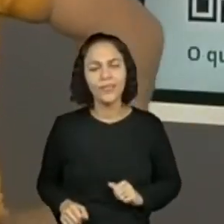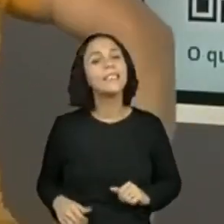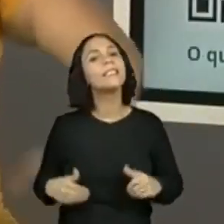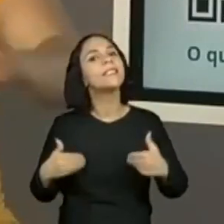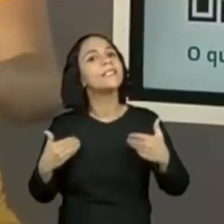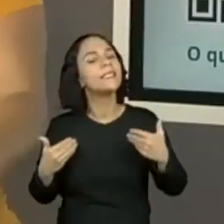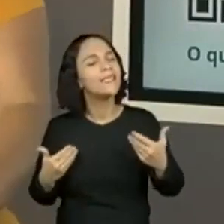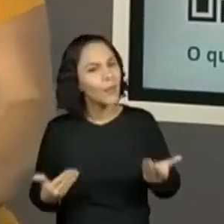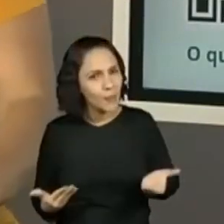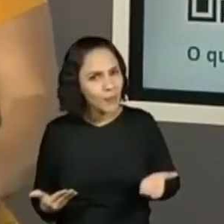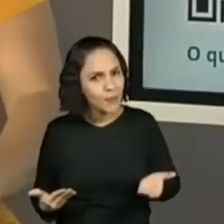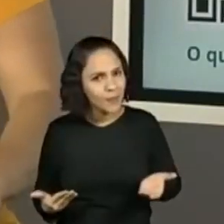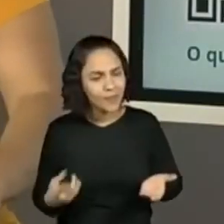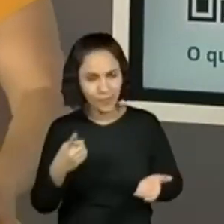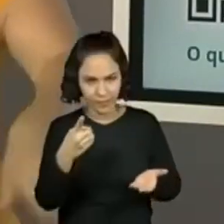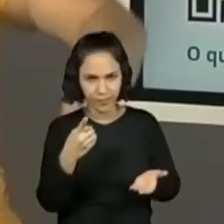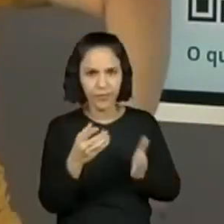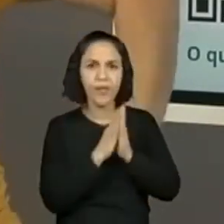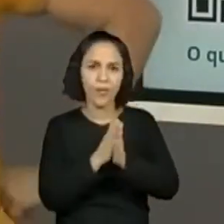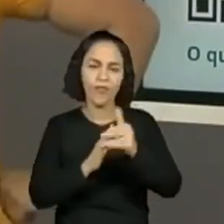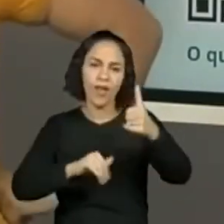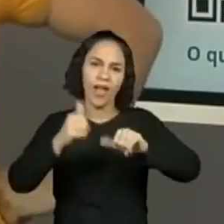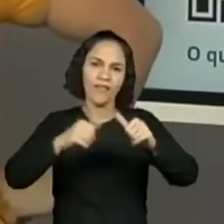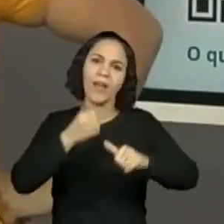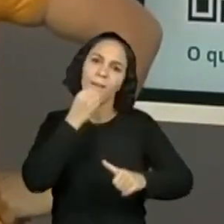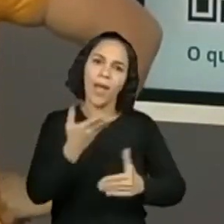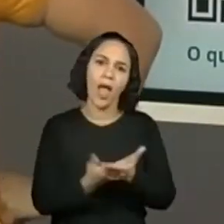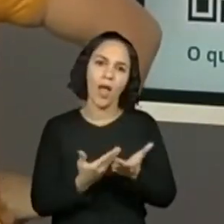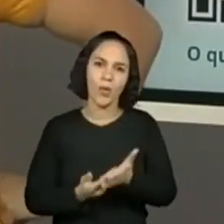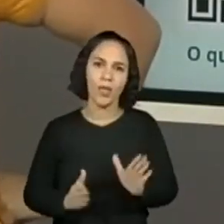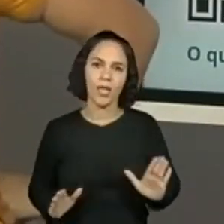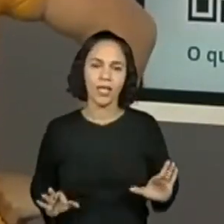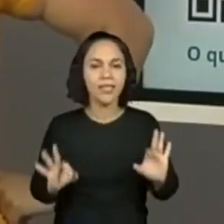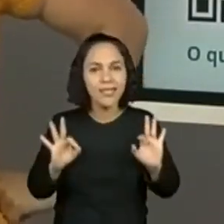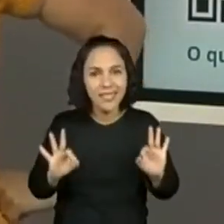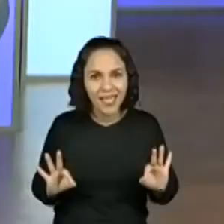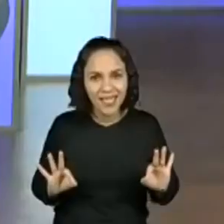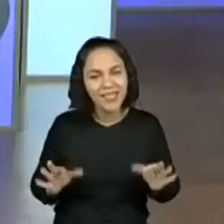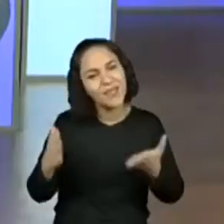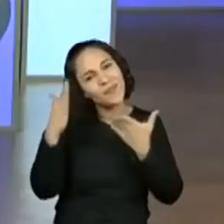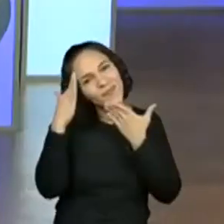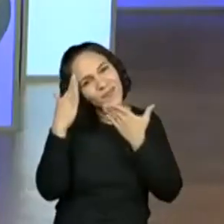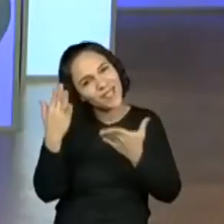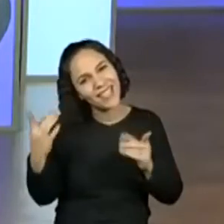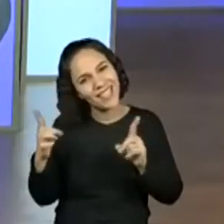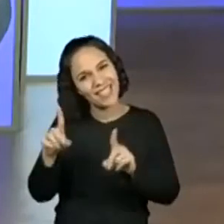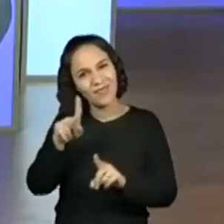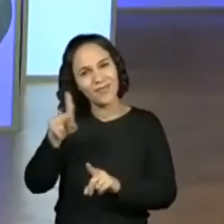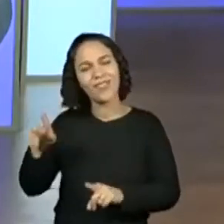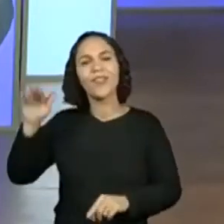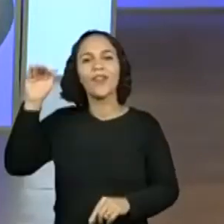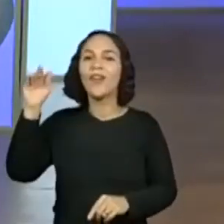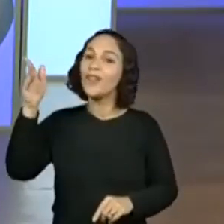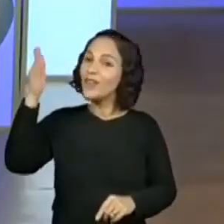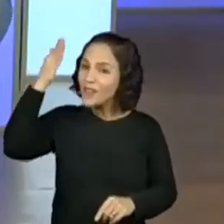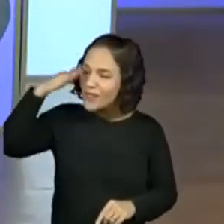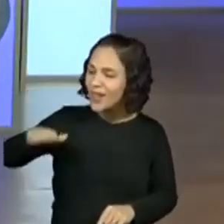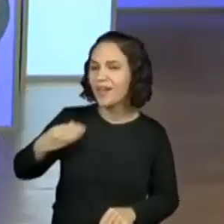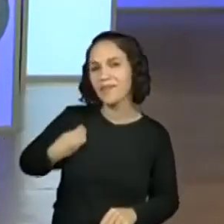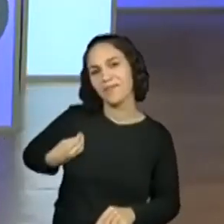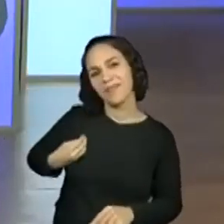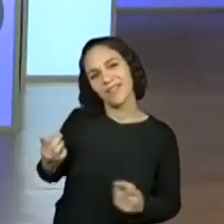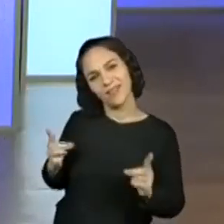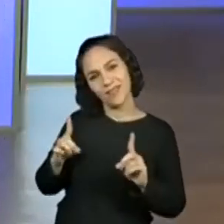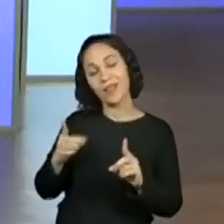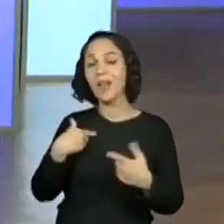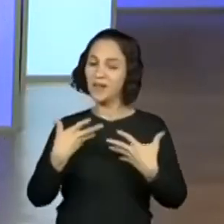Então, vocês tratem de avaliar bem esta aula. Certo? Muito obrigada, professora Fran, por ter participado da aula de hoje. Eu que